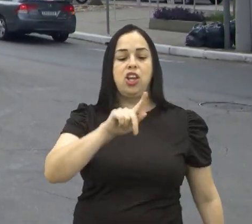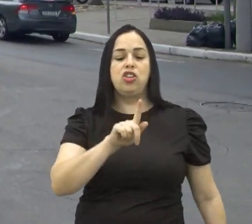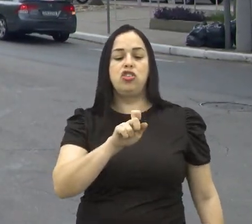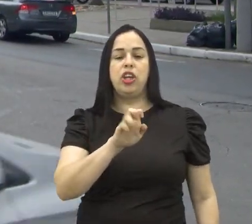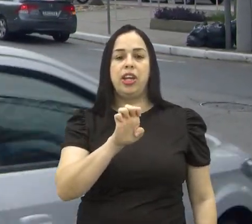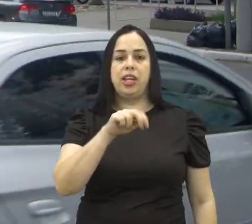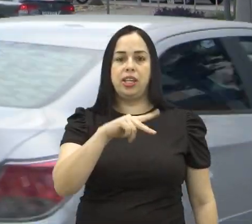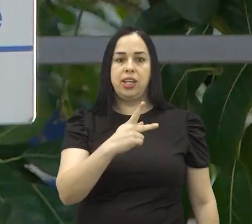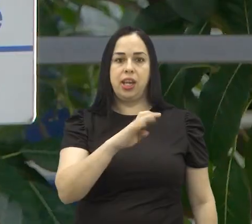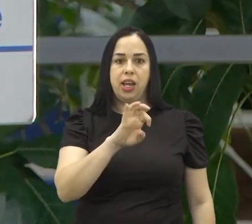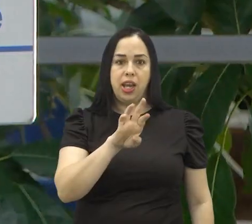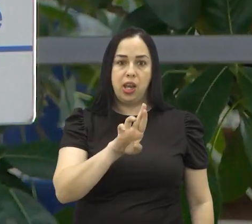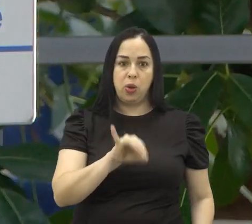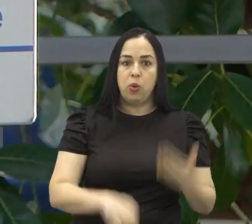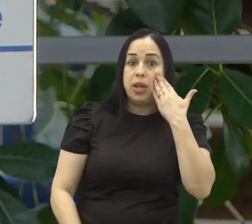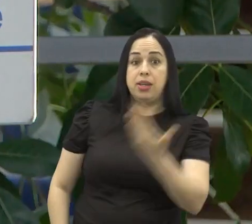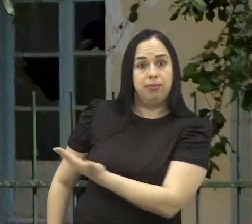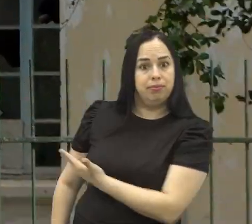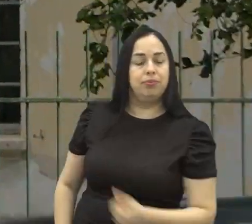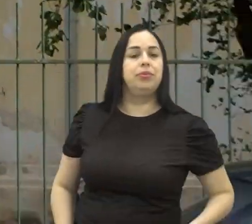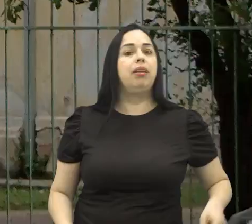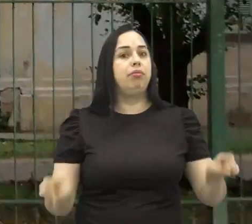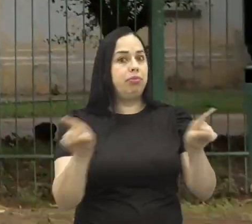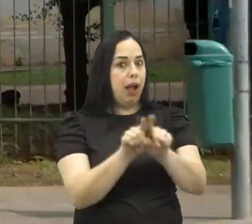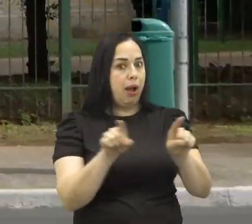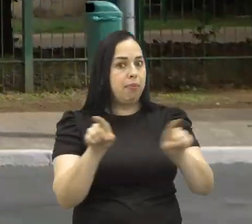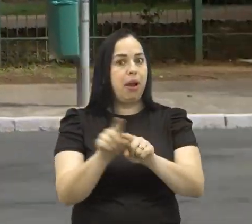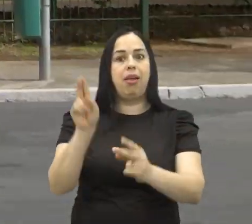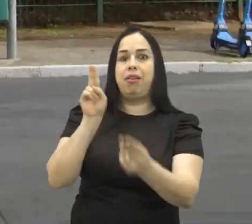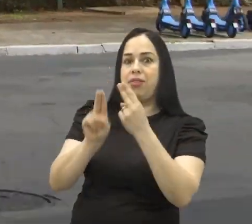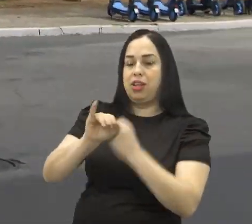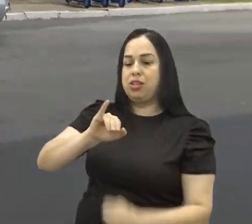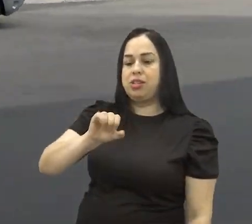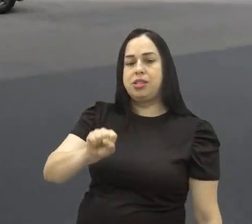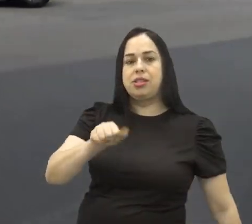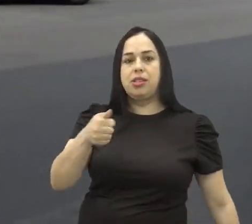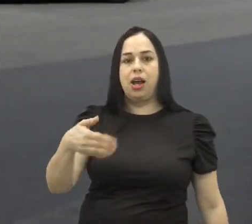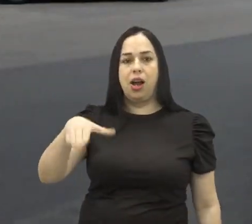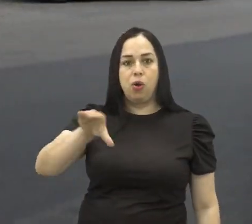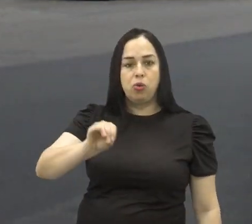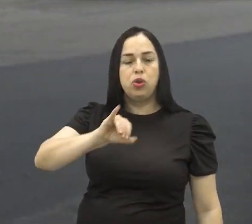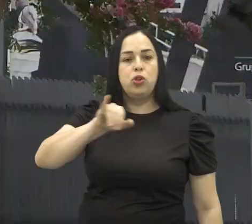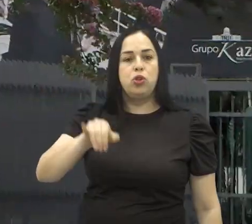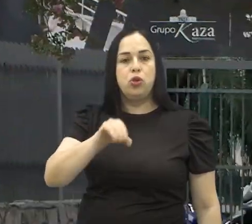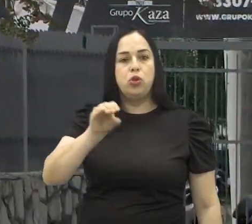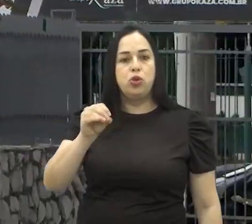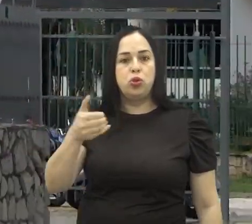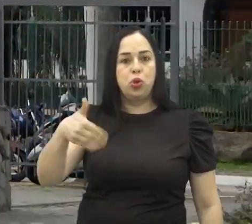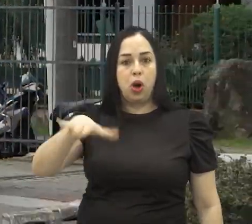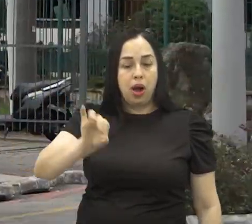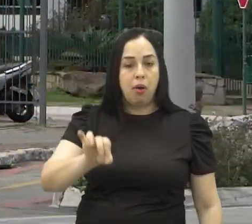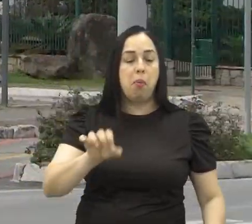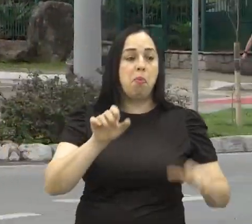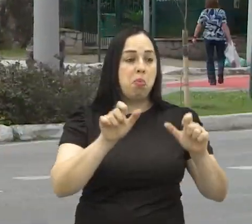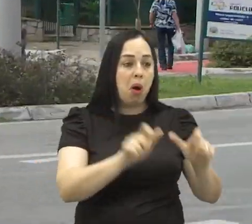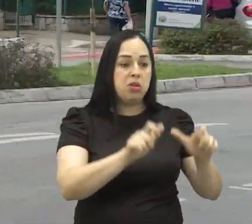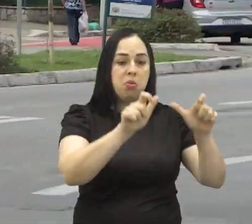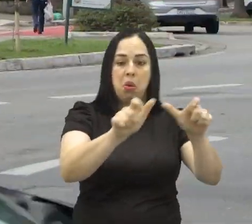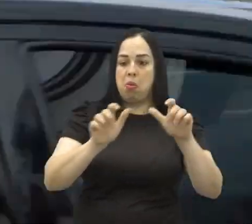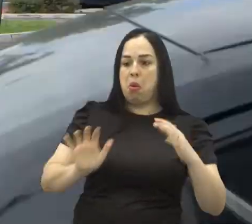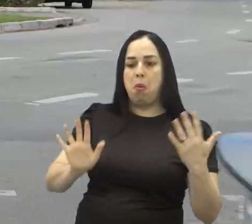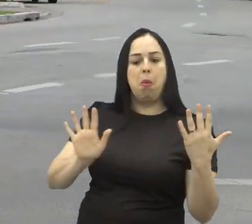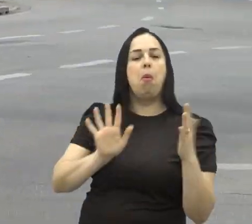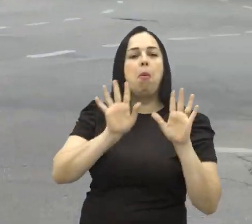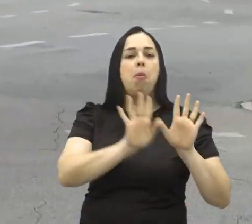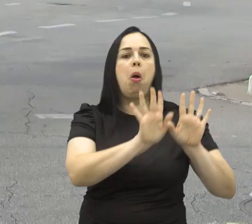Prudente Meireles de Moraes e Madre Paula, além das avenidas São João e Nove de Julho. Todas elas poderão receber